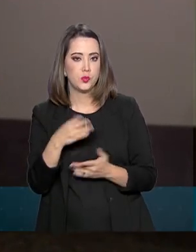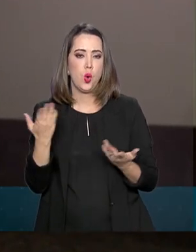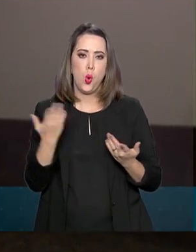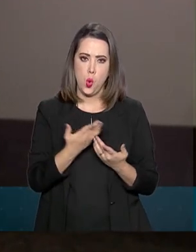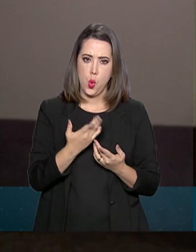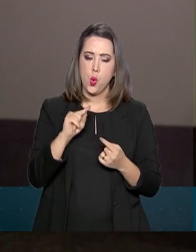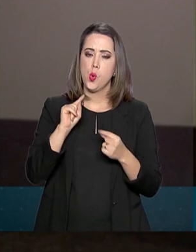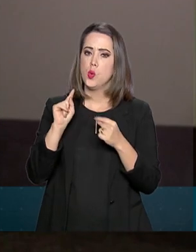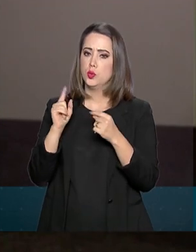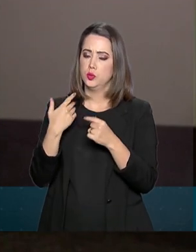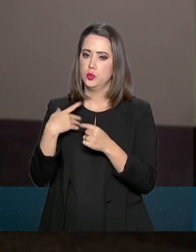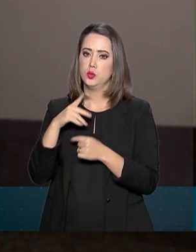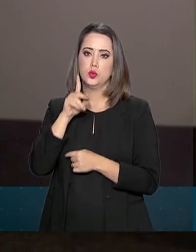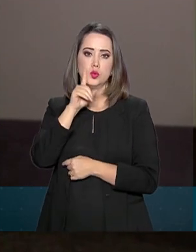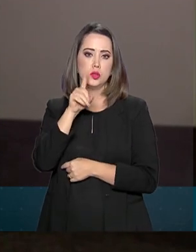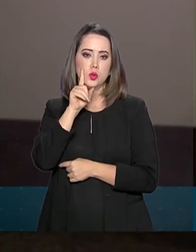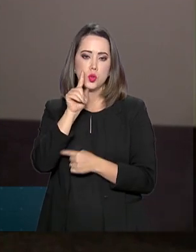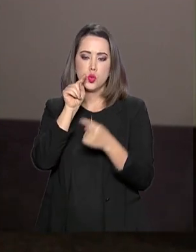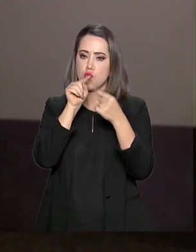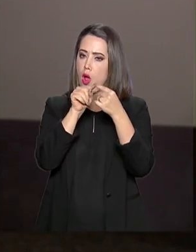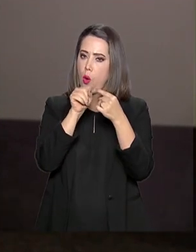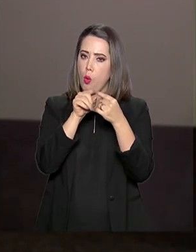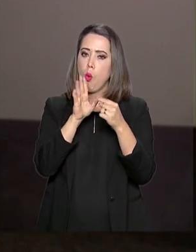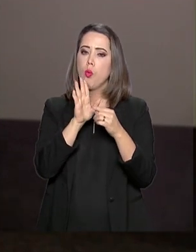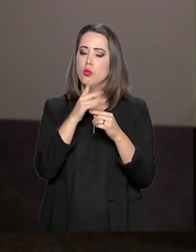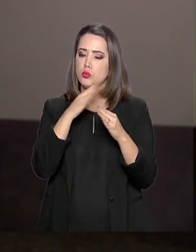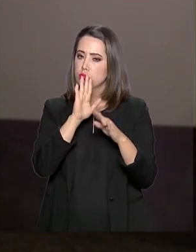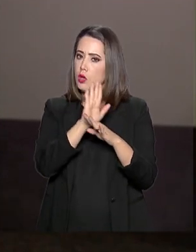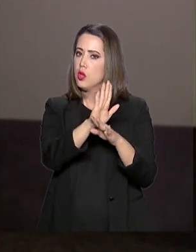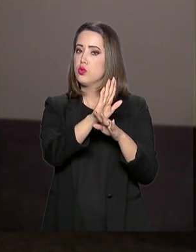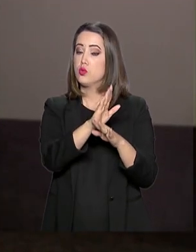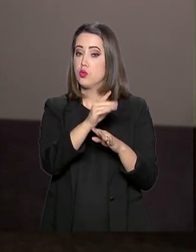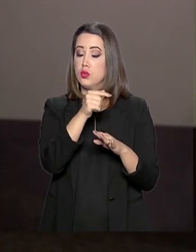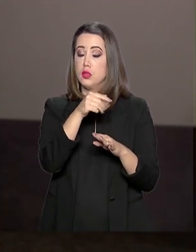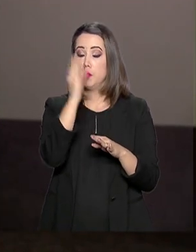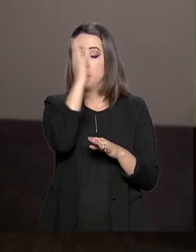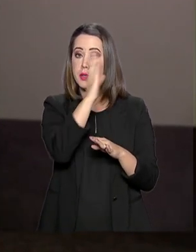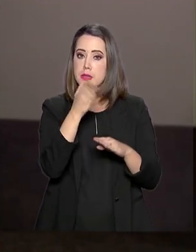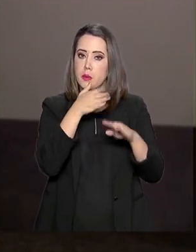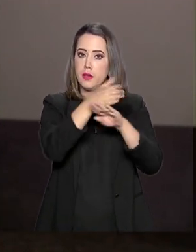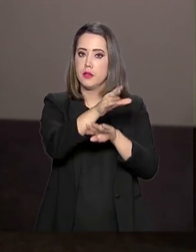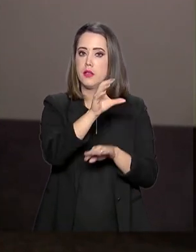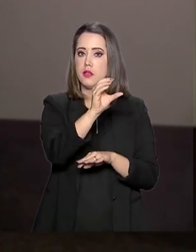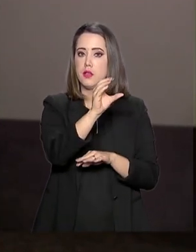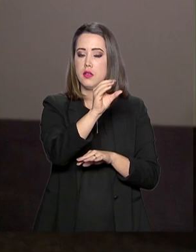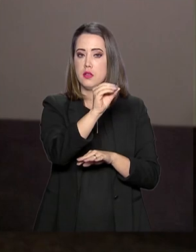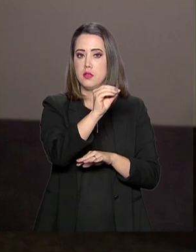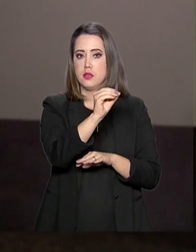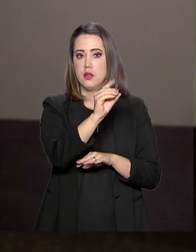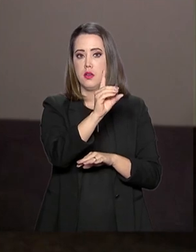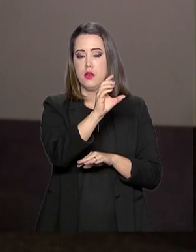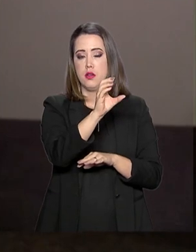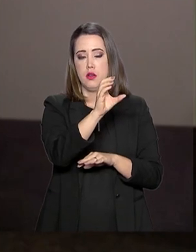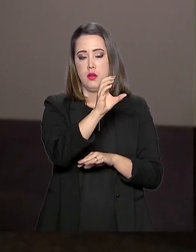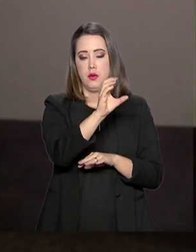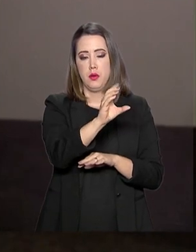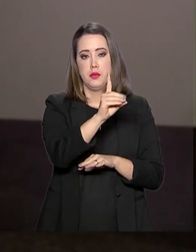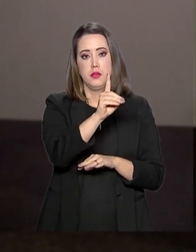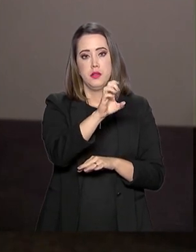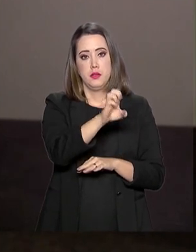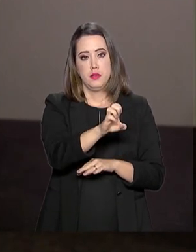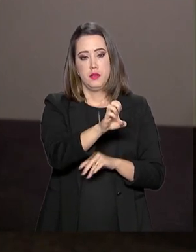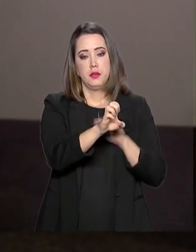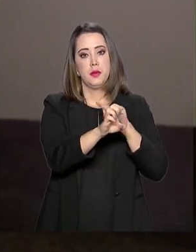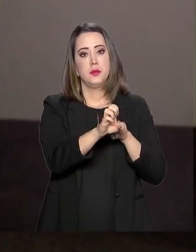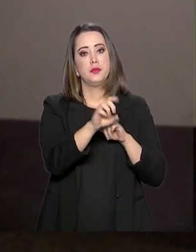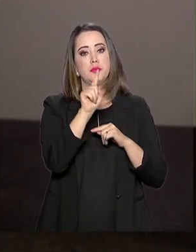formal para o Brasil entrar na OECD, que é a primeira divisão. E ela entrar na